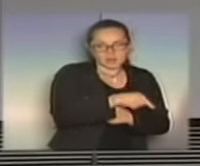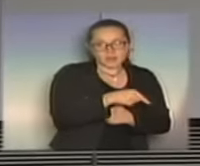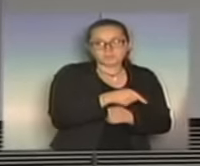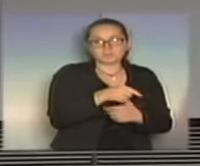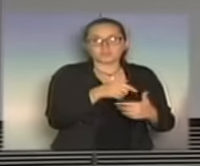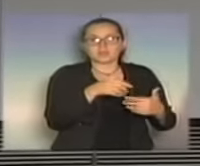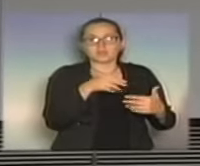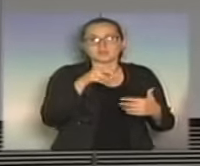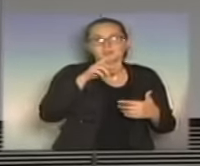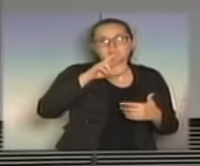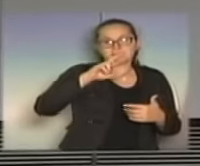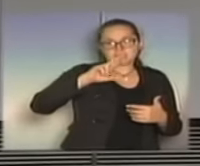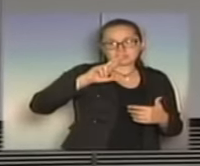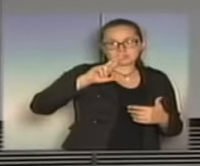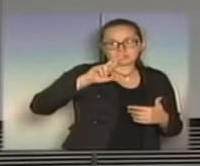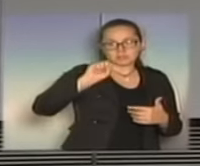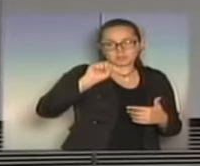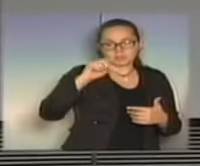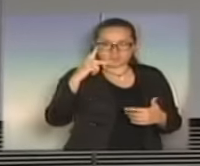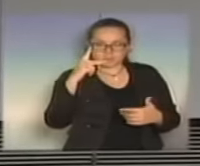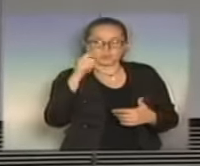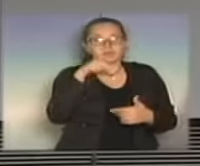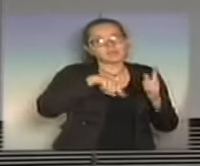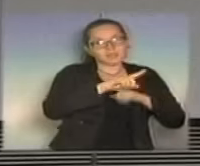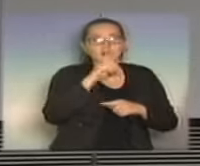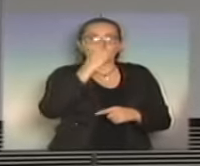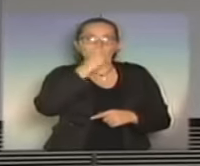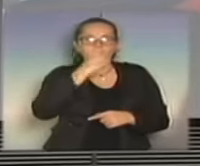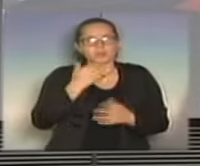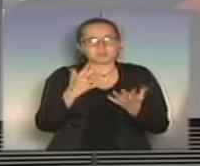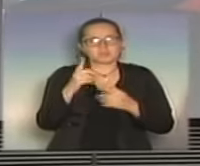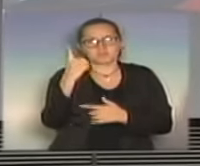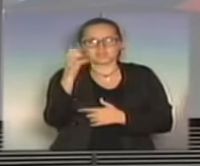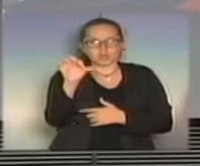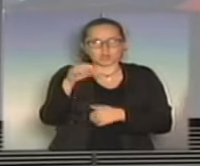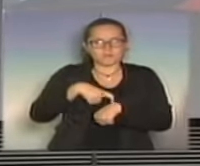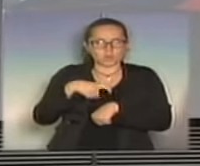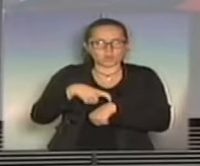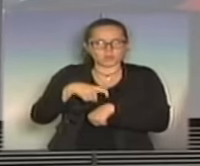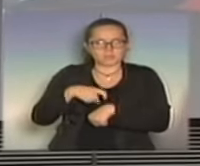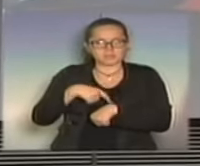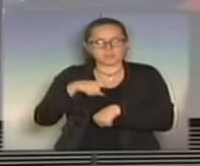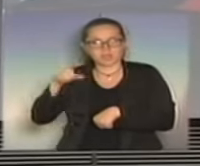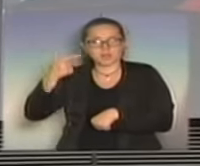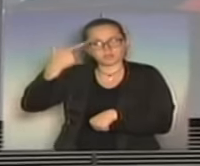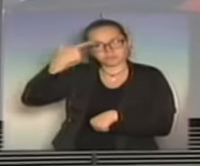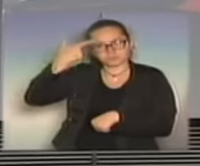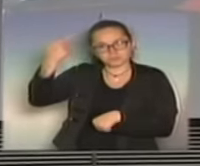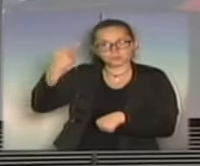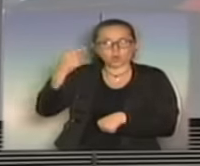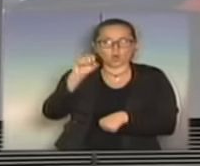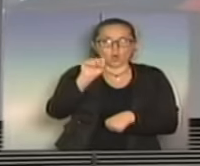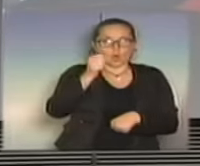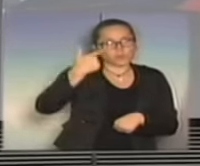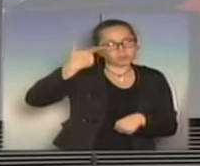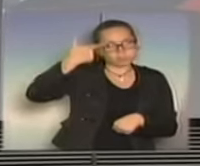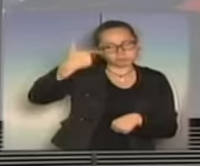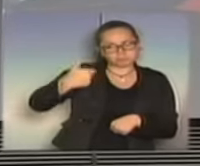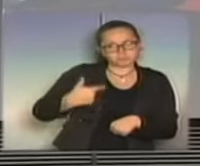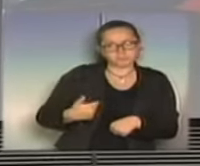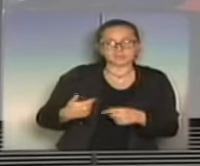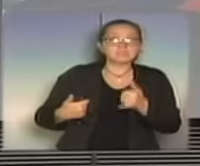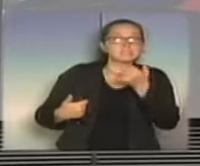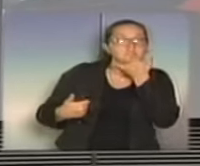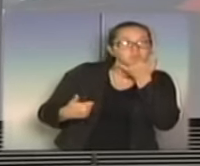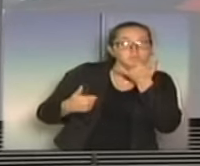Rio Preto e no domingo passado, por volta das 19 horas, ele foi morto com oito tiros, perdão, no